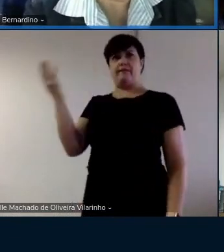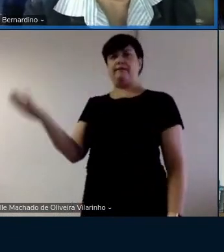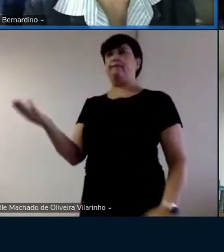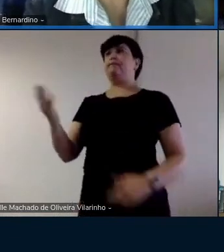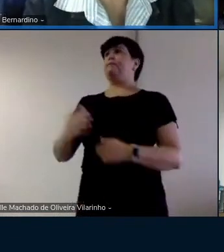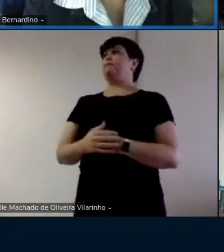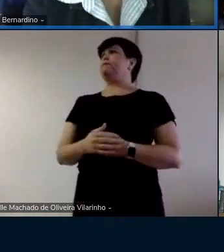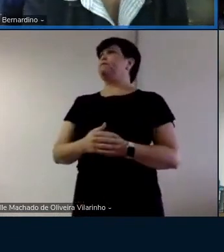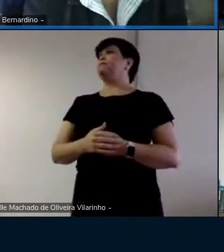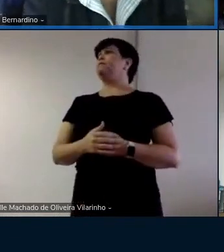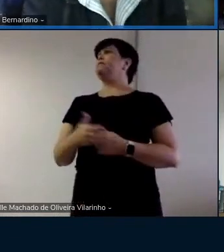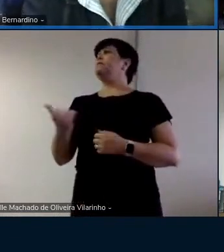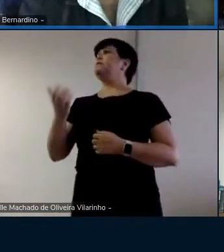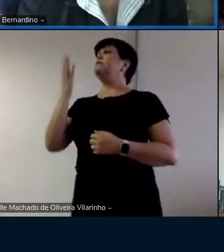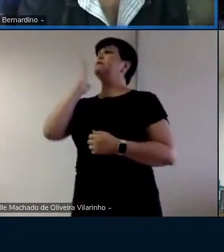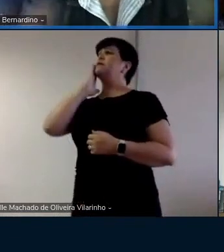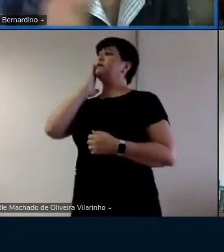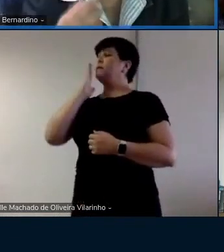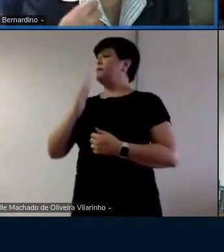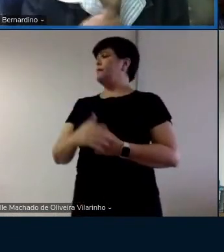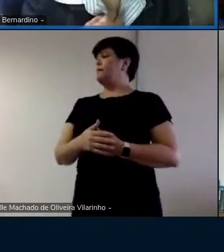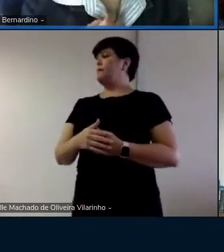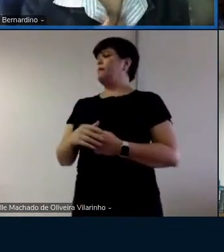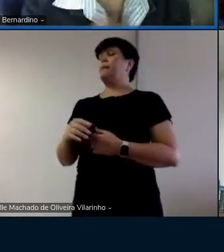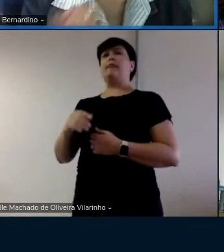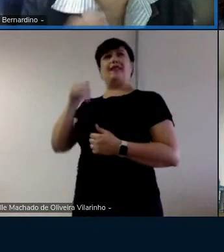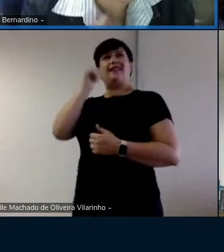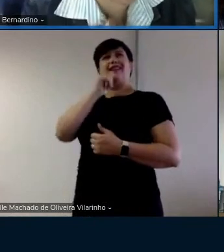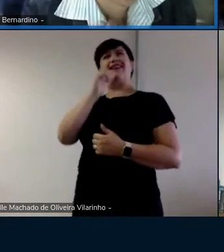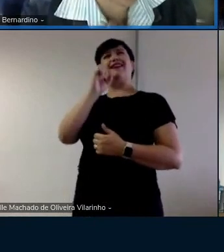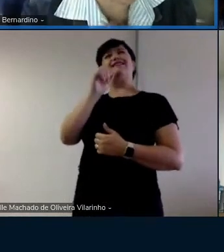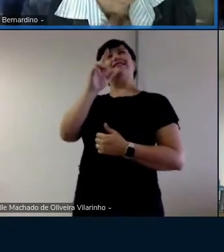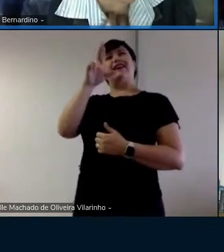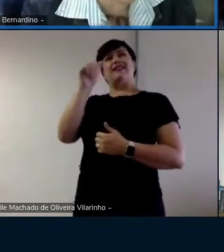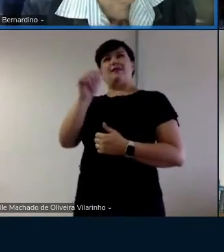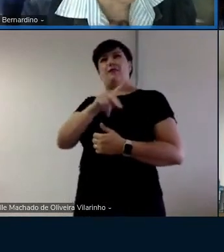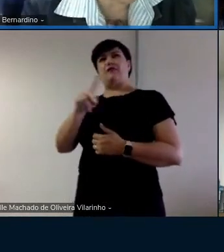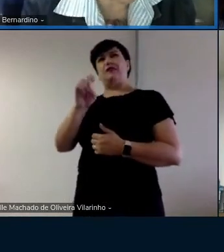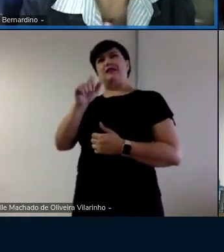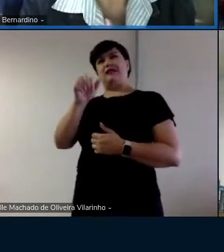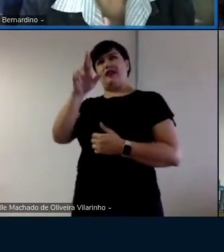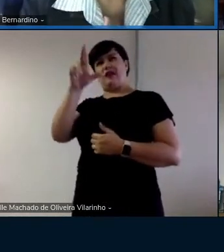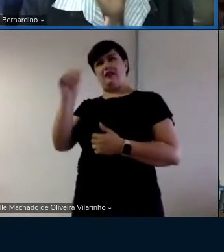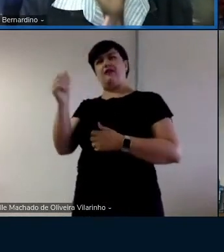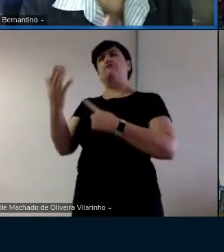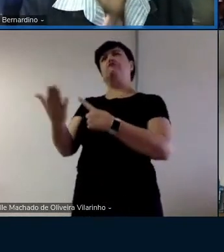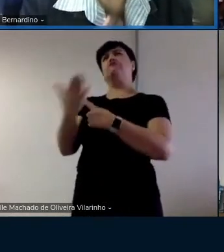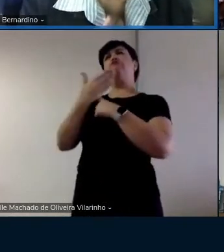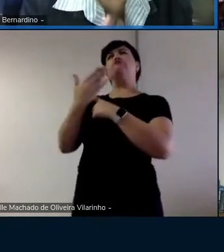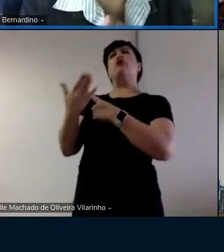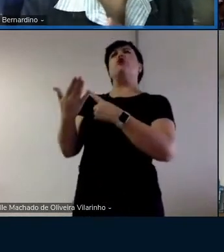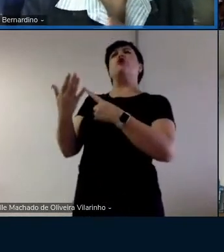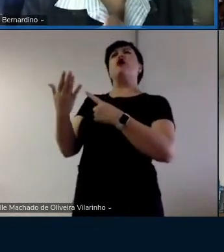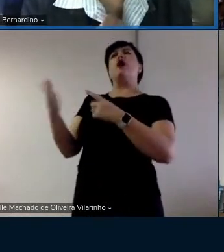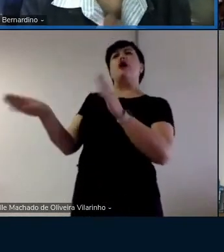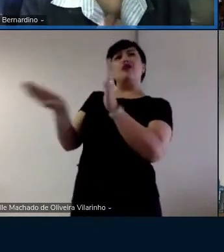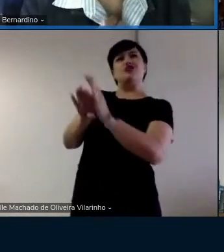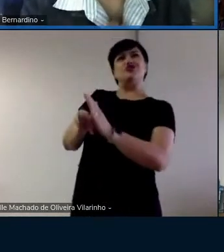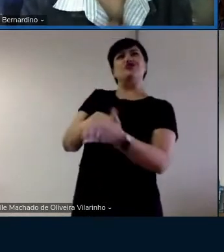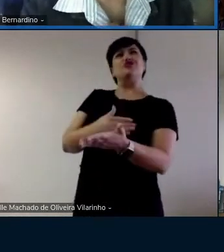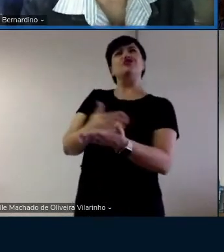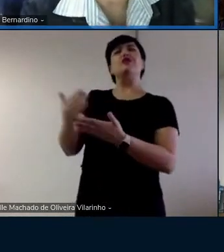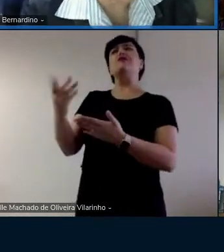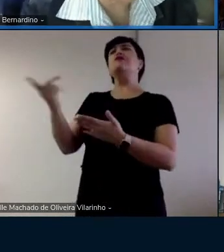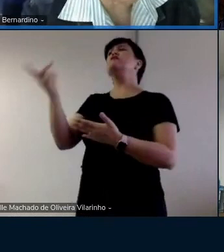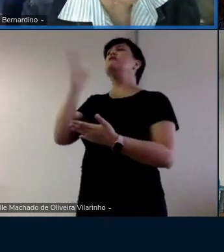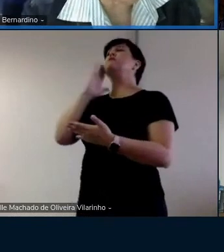A Sandra me apresentou para mim agora, a hora que eu cheguei. Mas eu gostaria de saber qual que é o seu